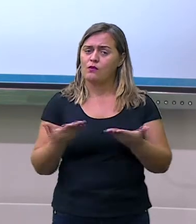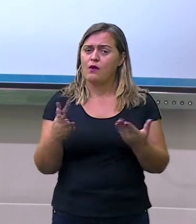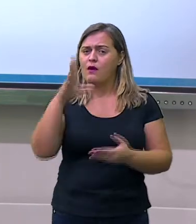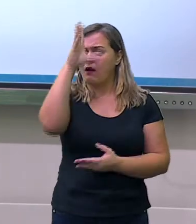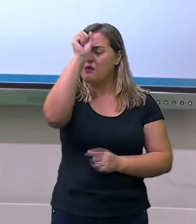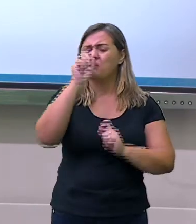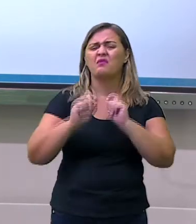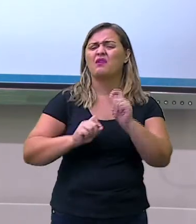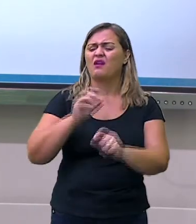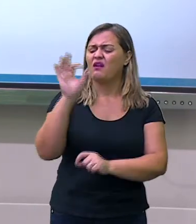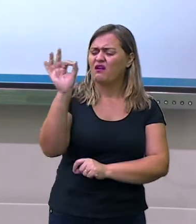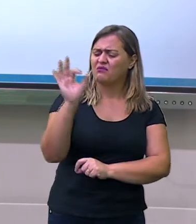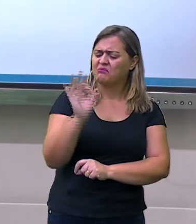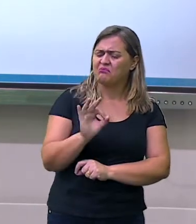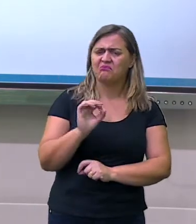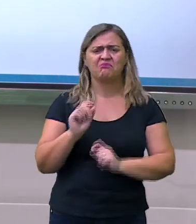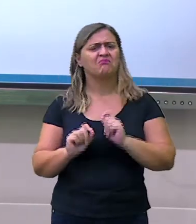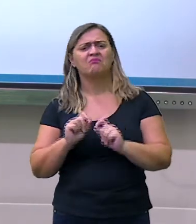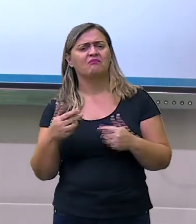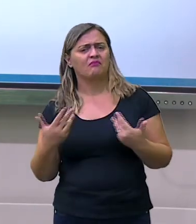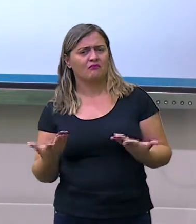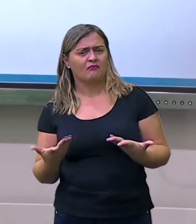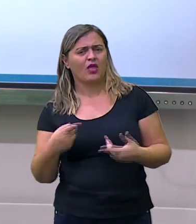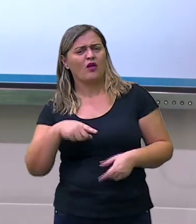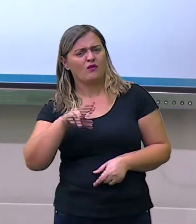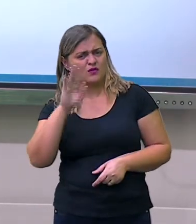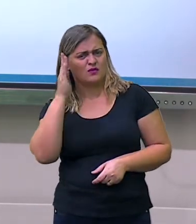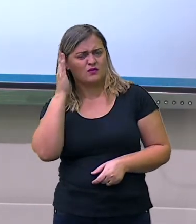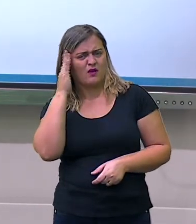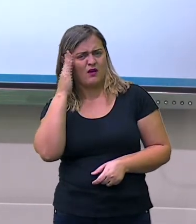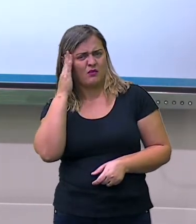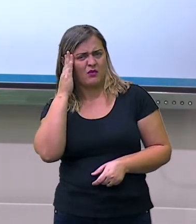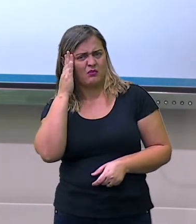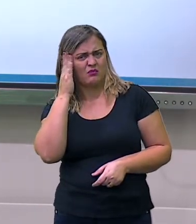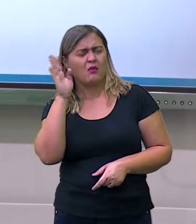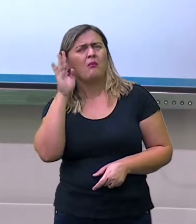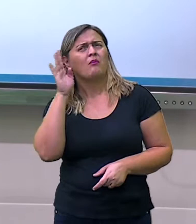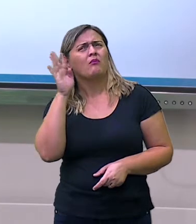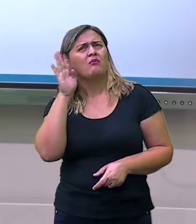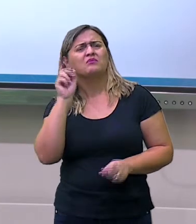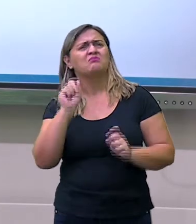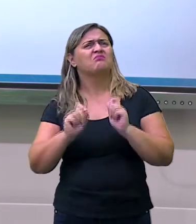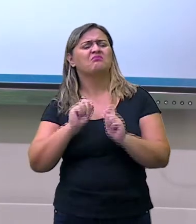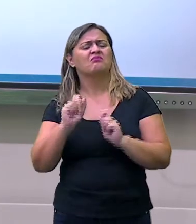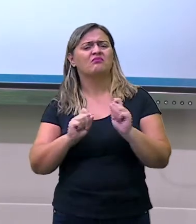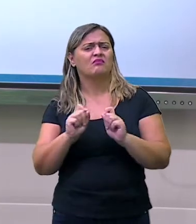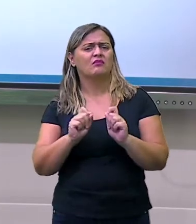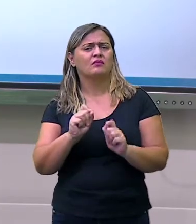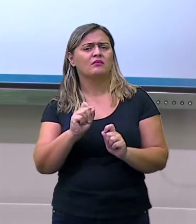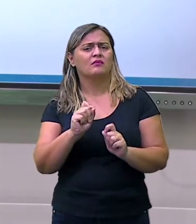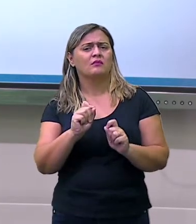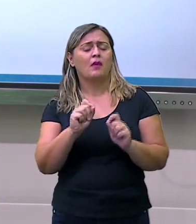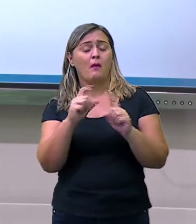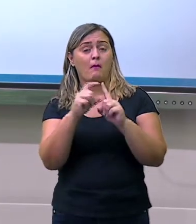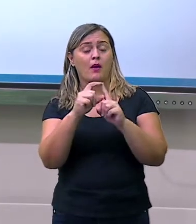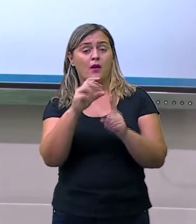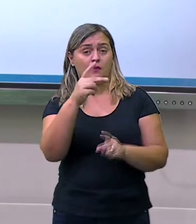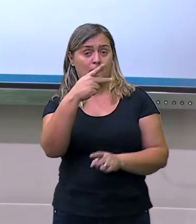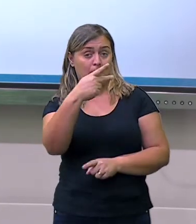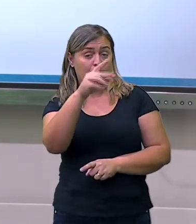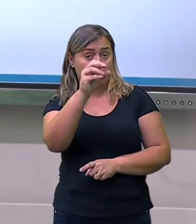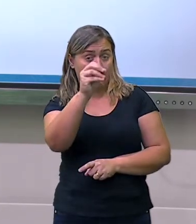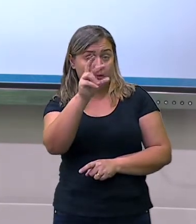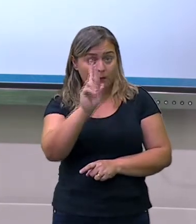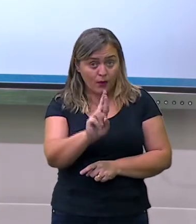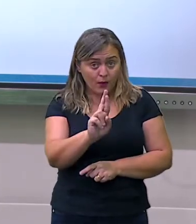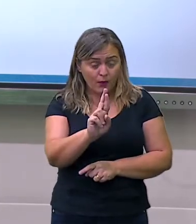que seria esse porcento? Você consegue imaginar pensando por esta palavra? Porcento. Quando eu